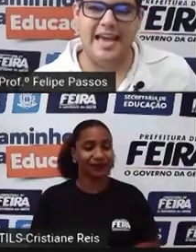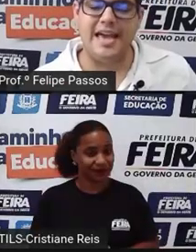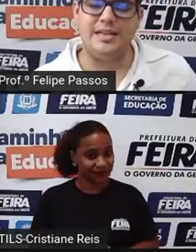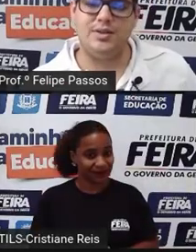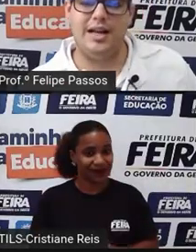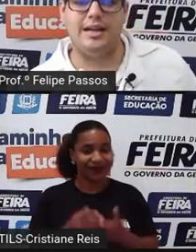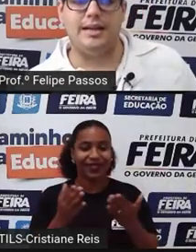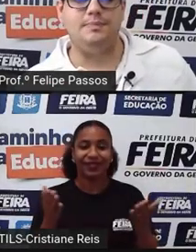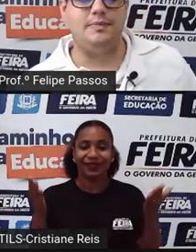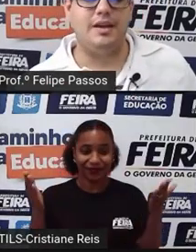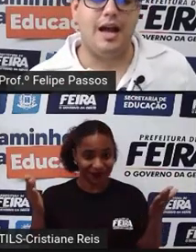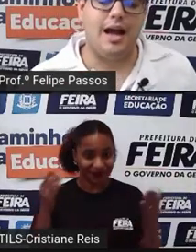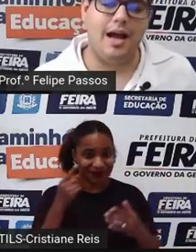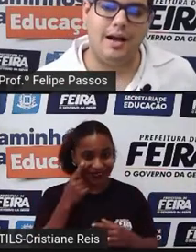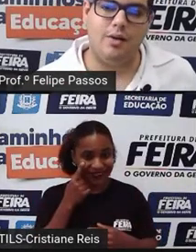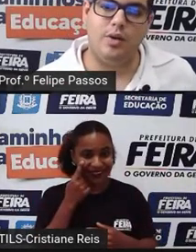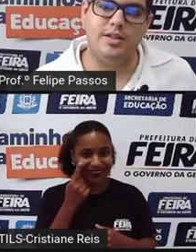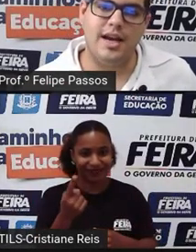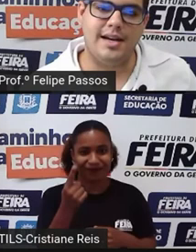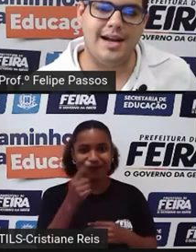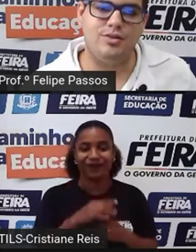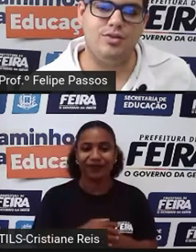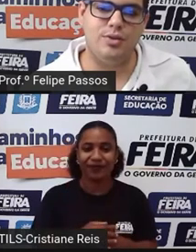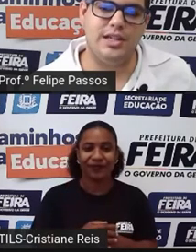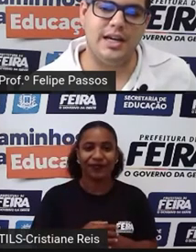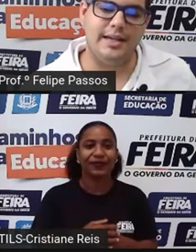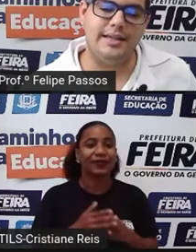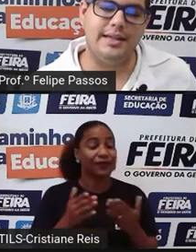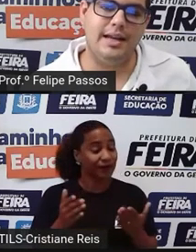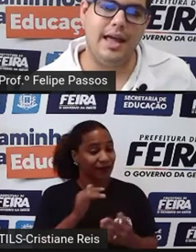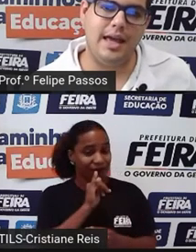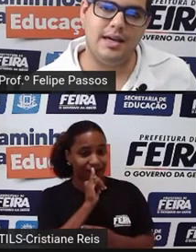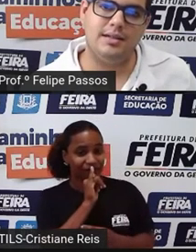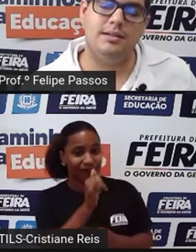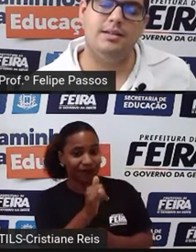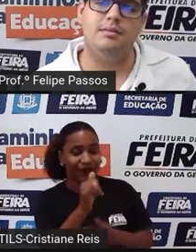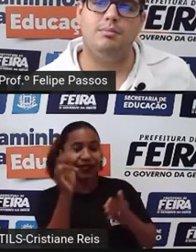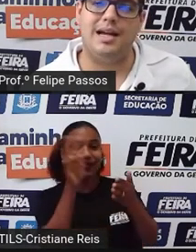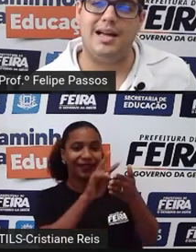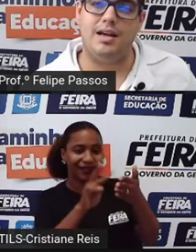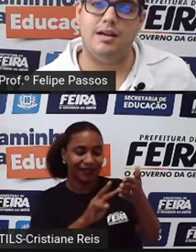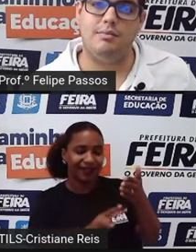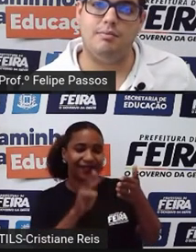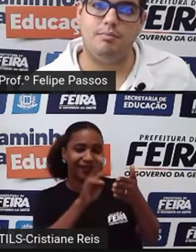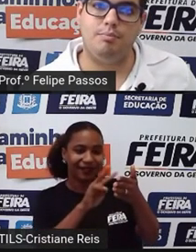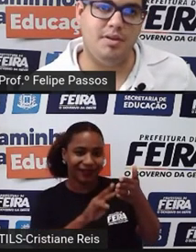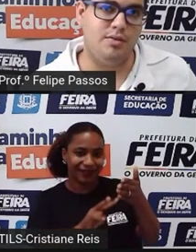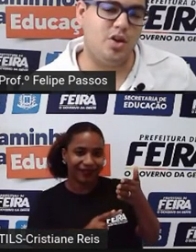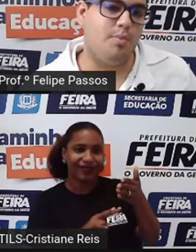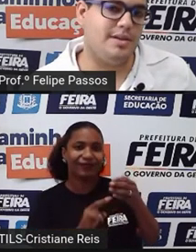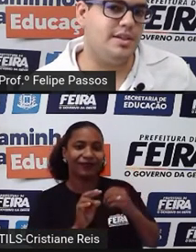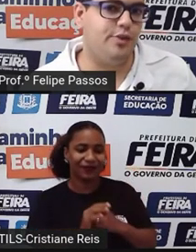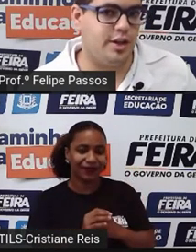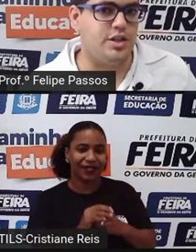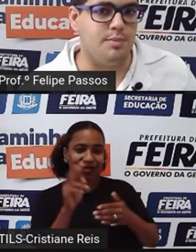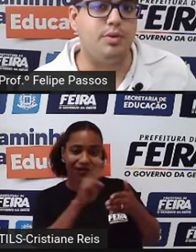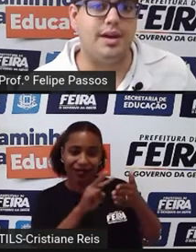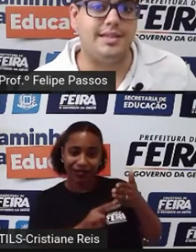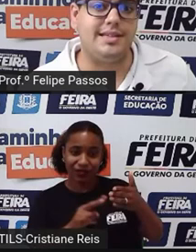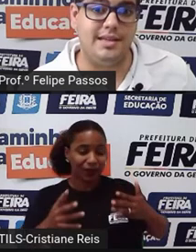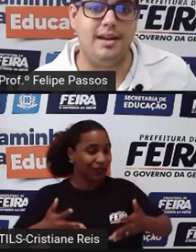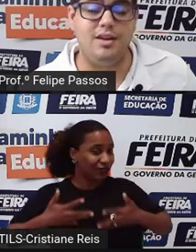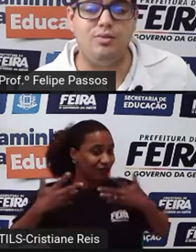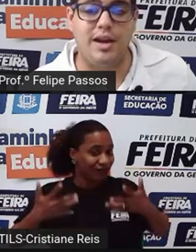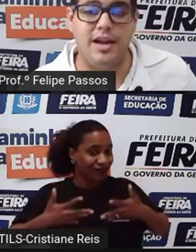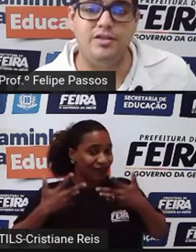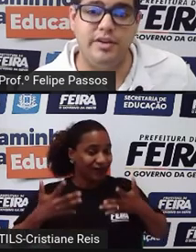E é isso, galera. O grande recado de hoje é leia não só para se divertir, porque